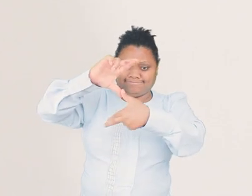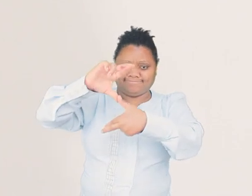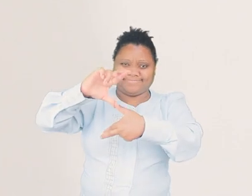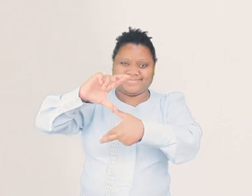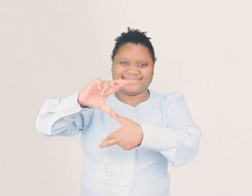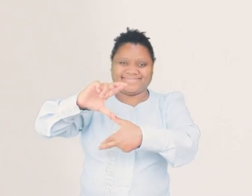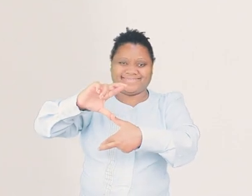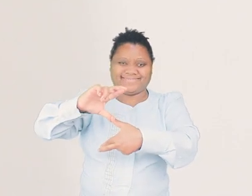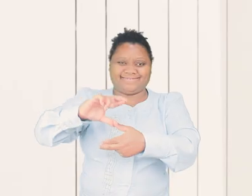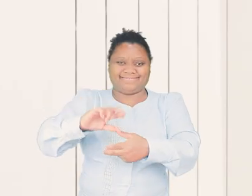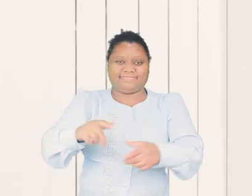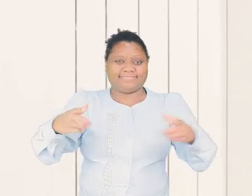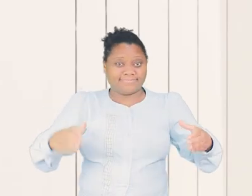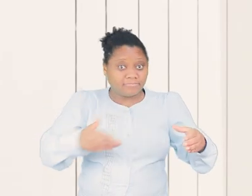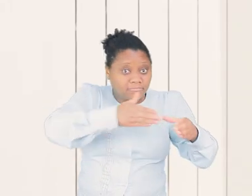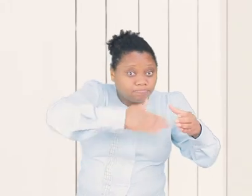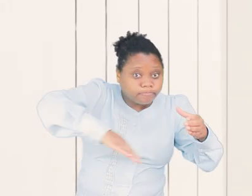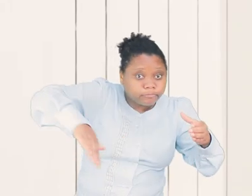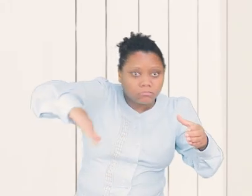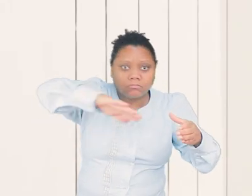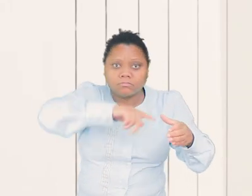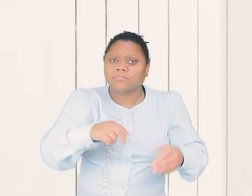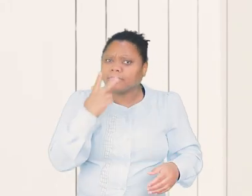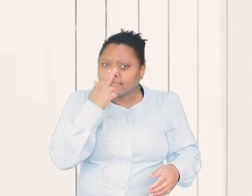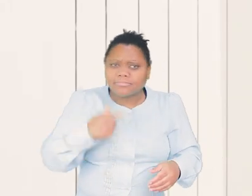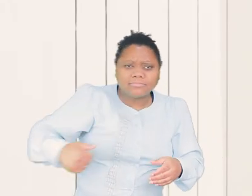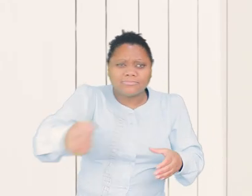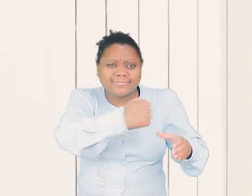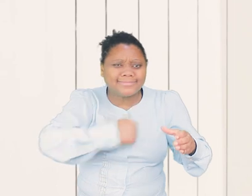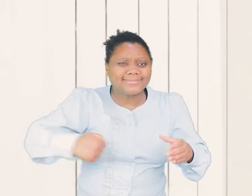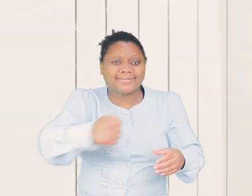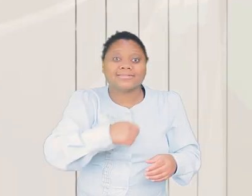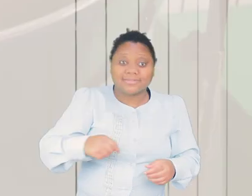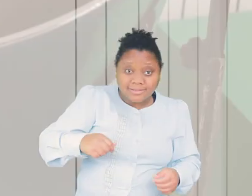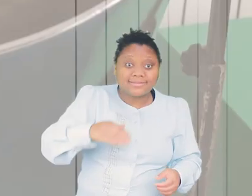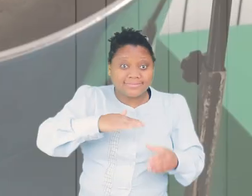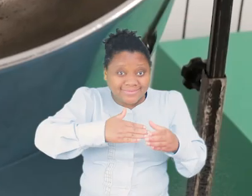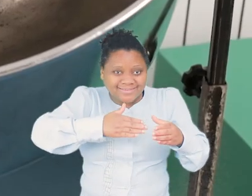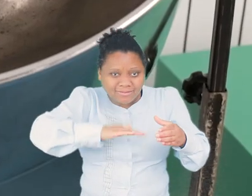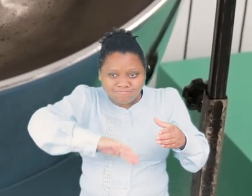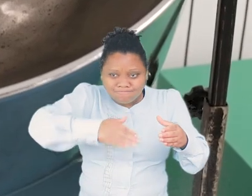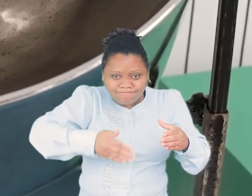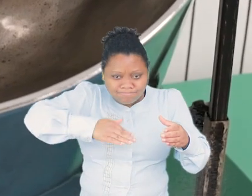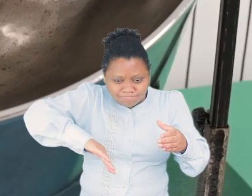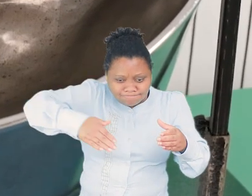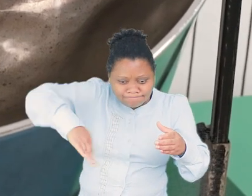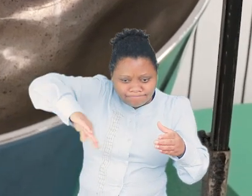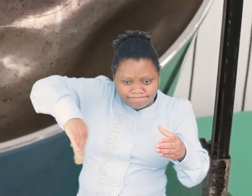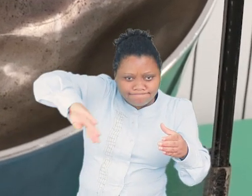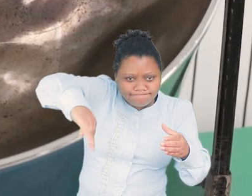mares do Caribe. O Steel Drum é como uma grande panela, com diversas cavidades.